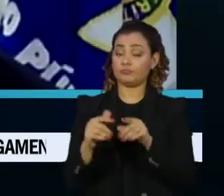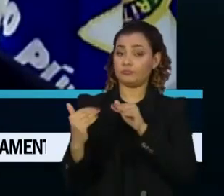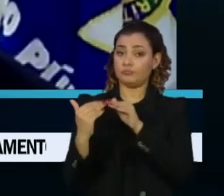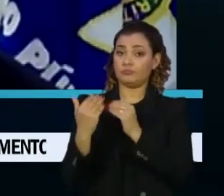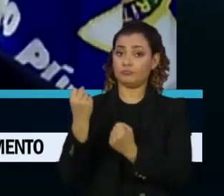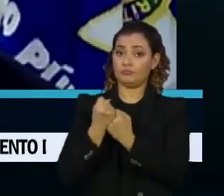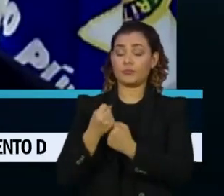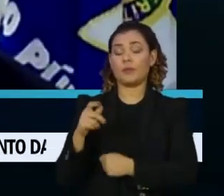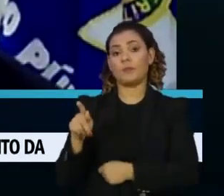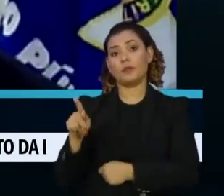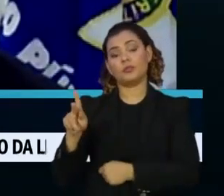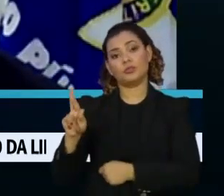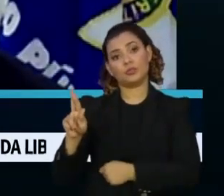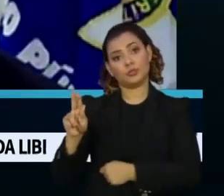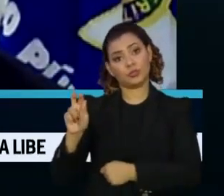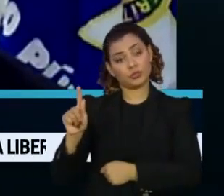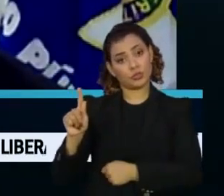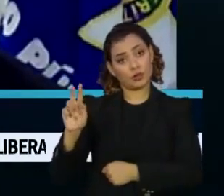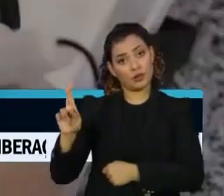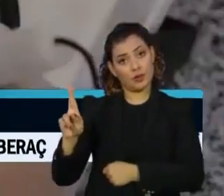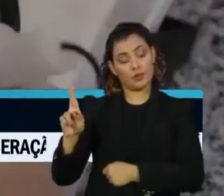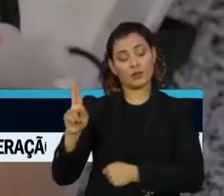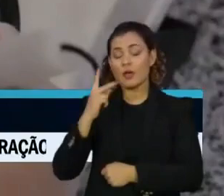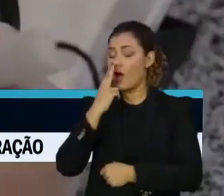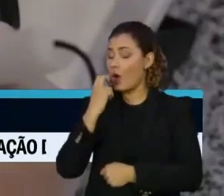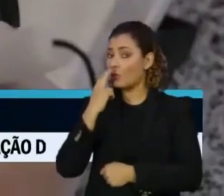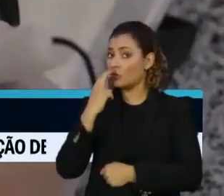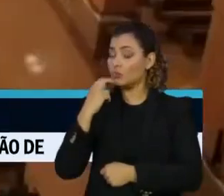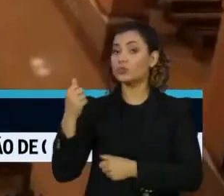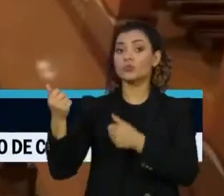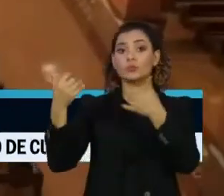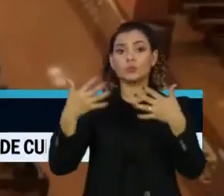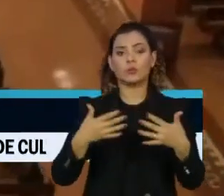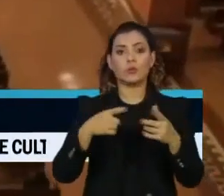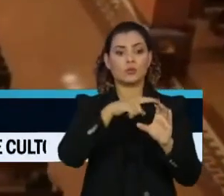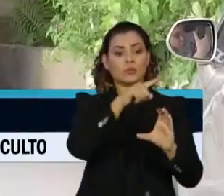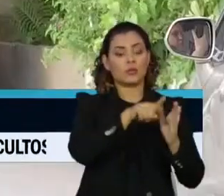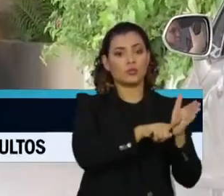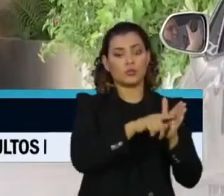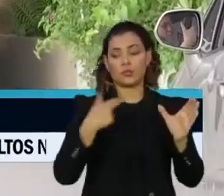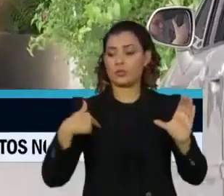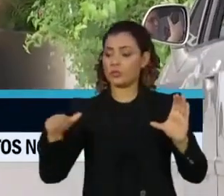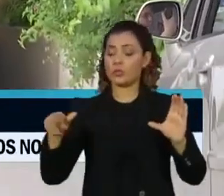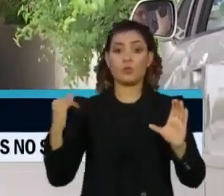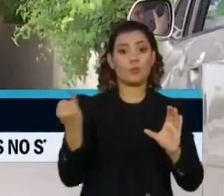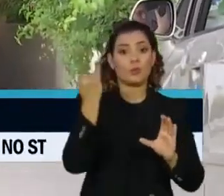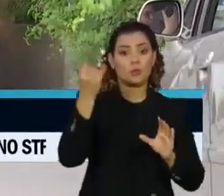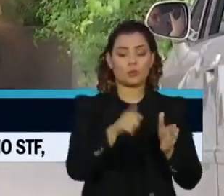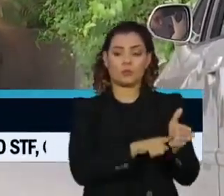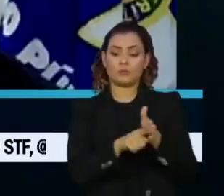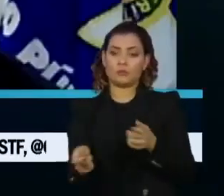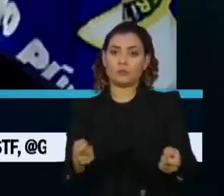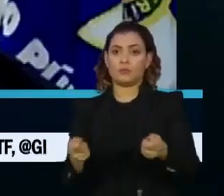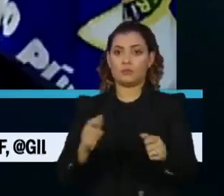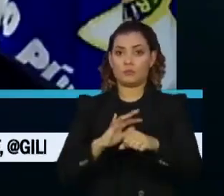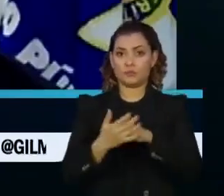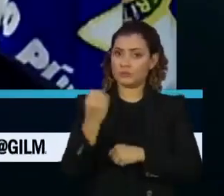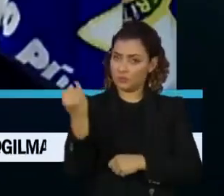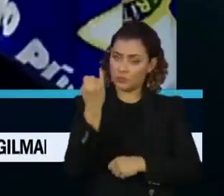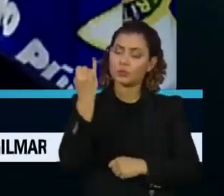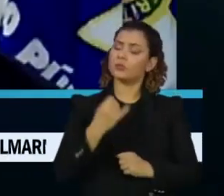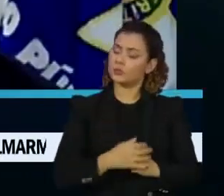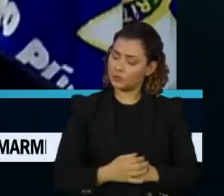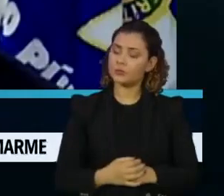o procurador-geral da República, Augusto Aras, comparou os papéis de ciência e religião no trabalho de combate à pandemia. E ter